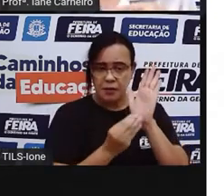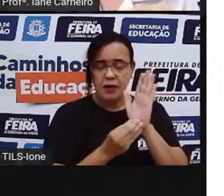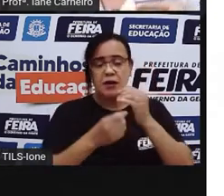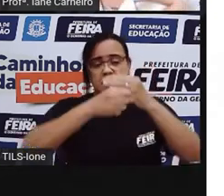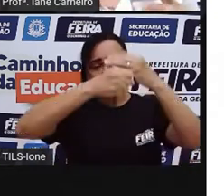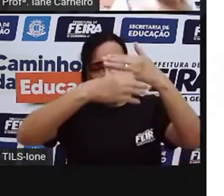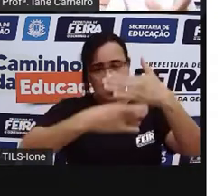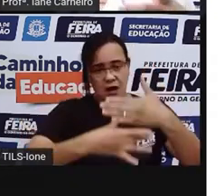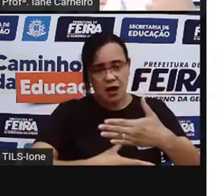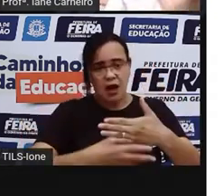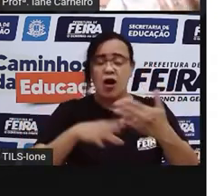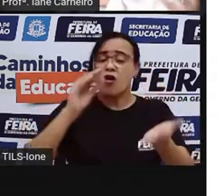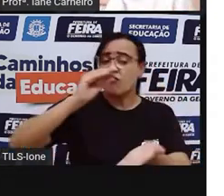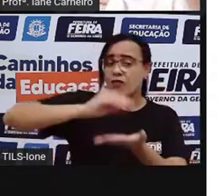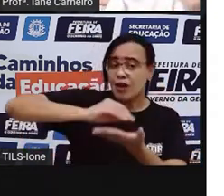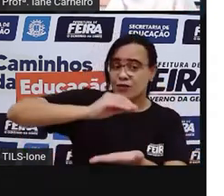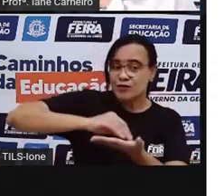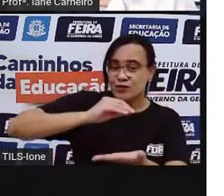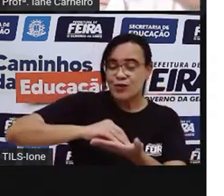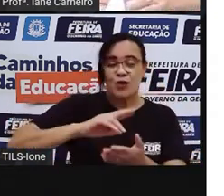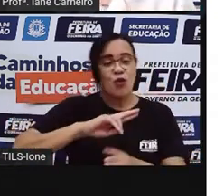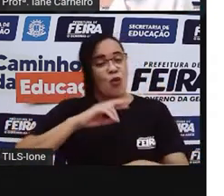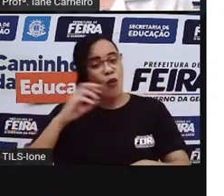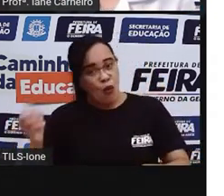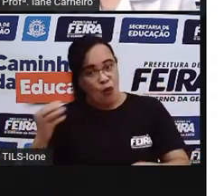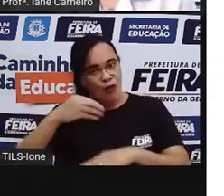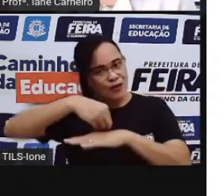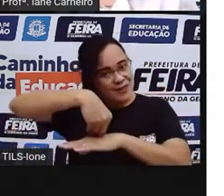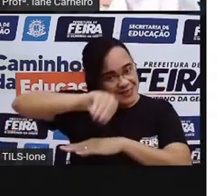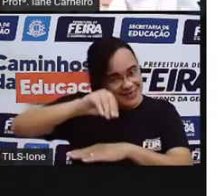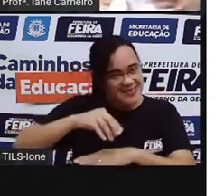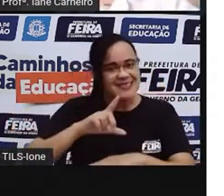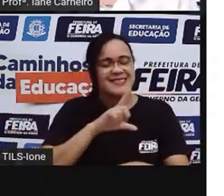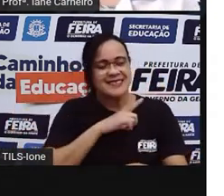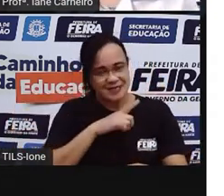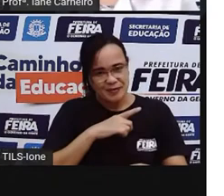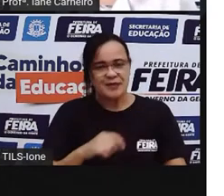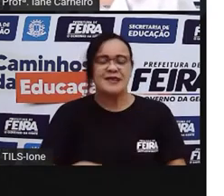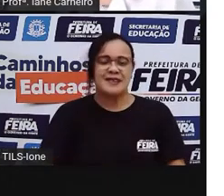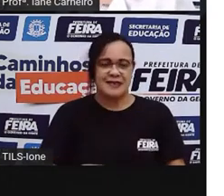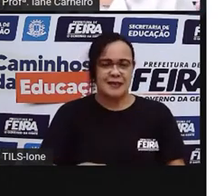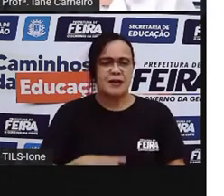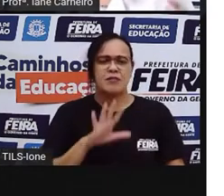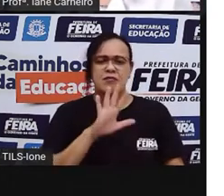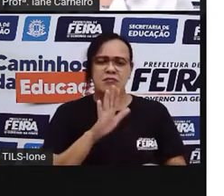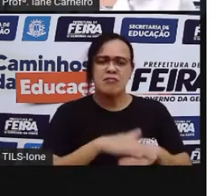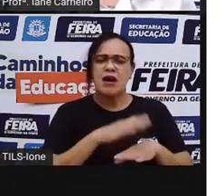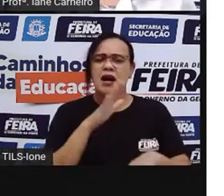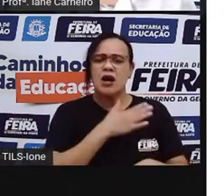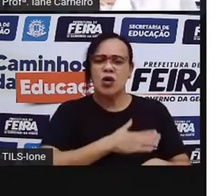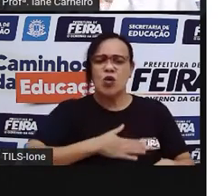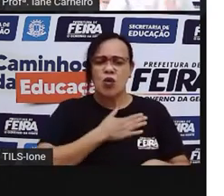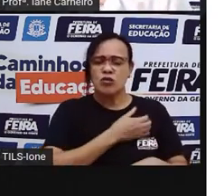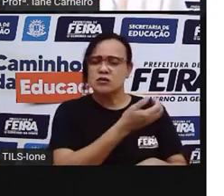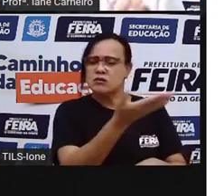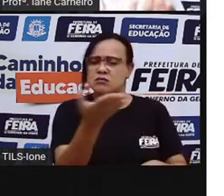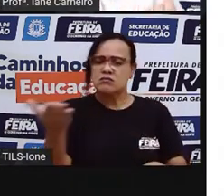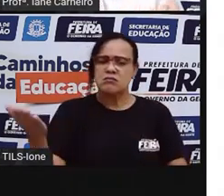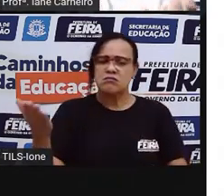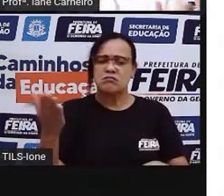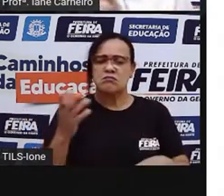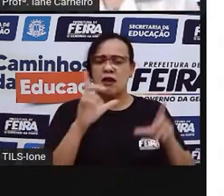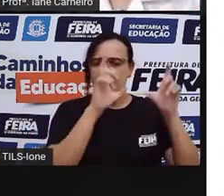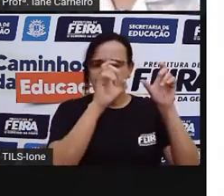faltou esse esporte. Ou diga qual é o esporte que você mais gosta. Desses que a Pro mostrou, né? Qual é que você mais gosta? É de